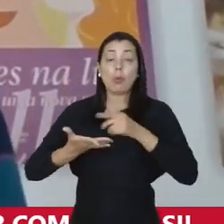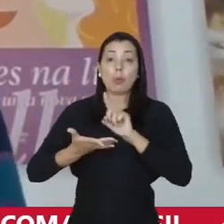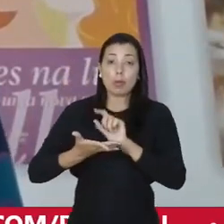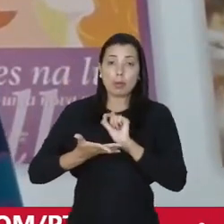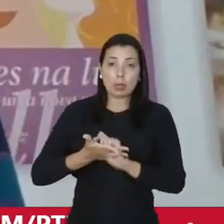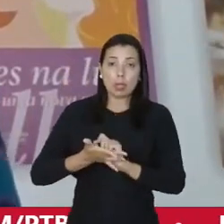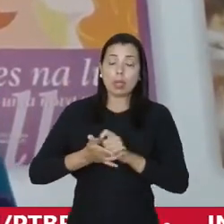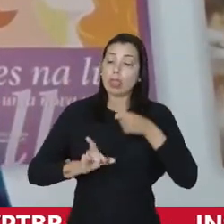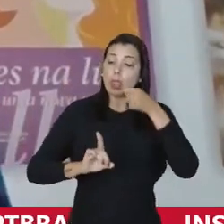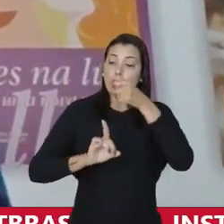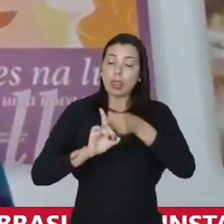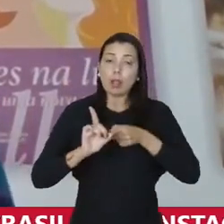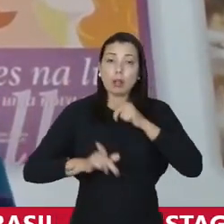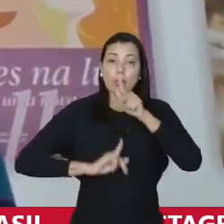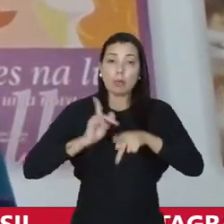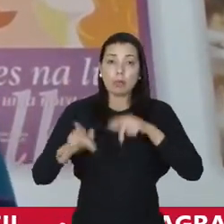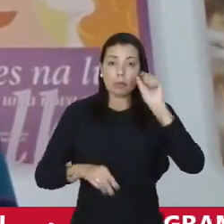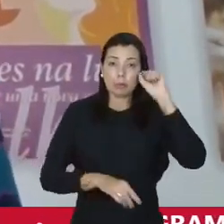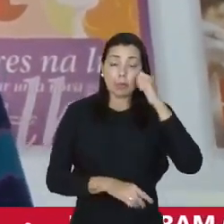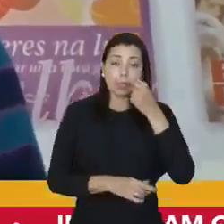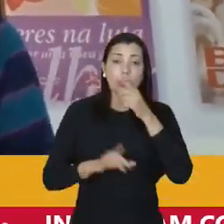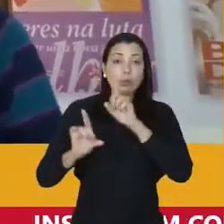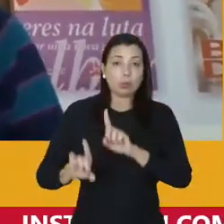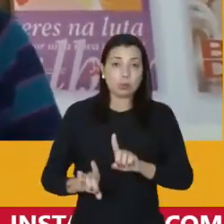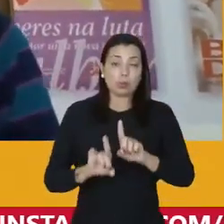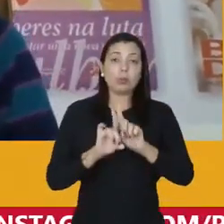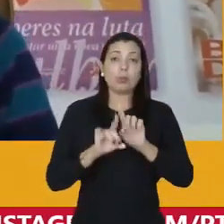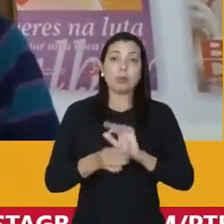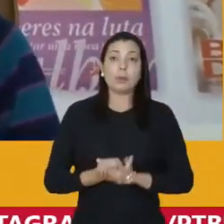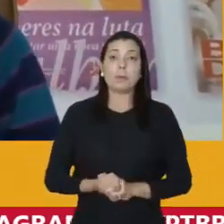da luta do povo negro. Estamos juntos.